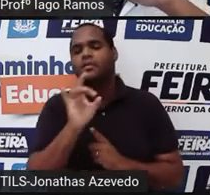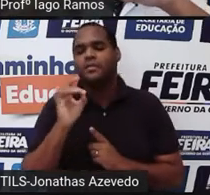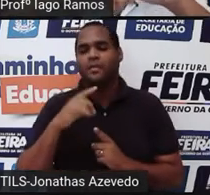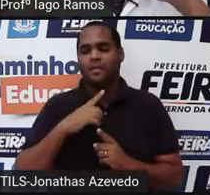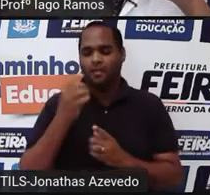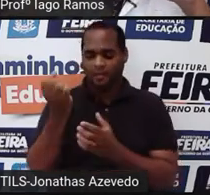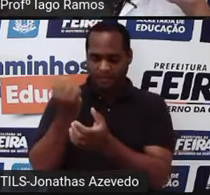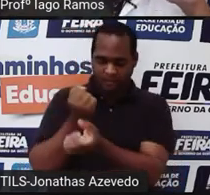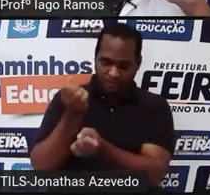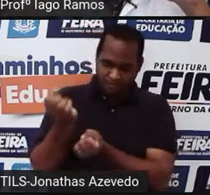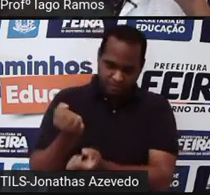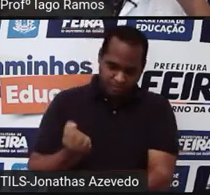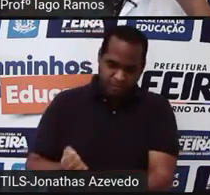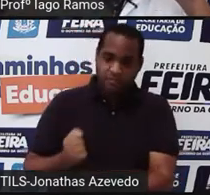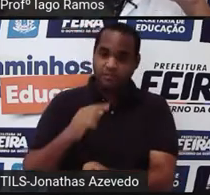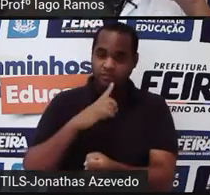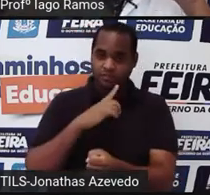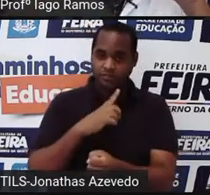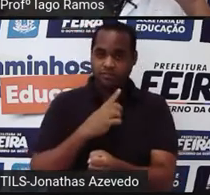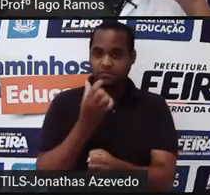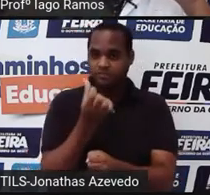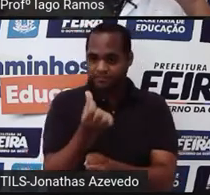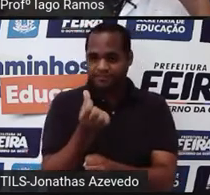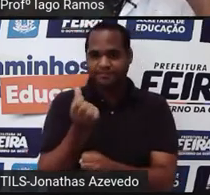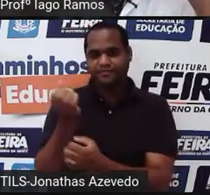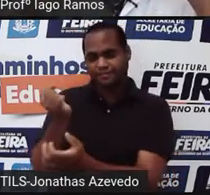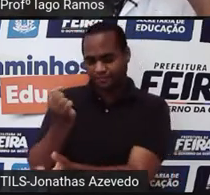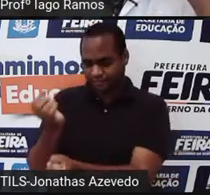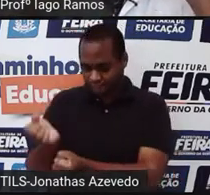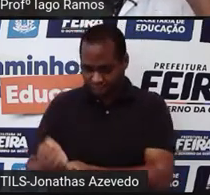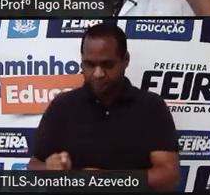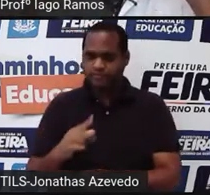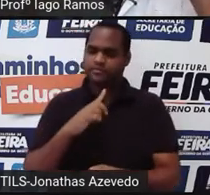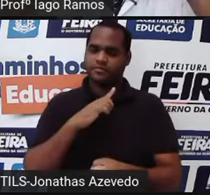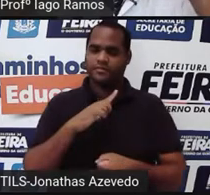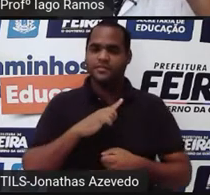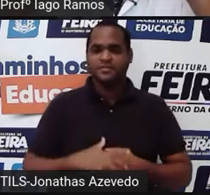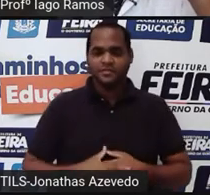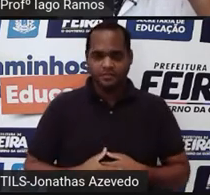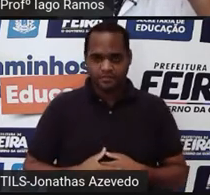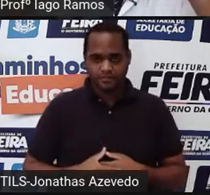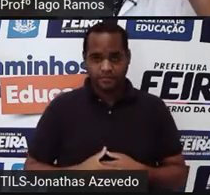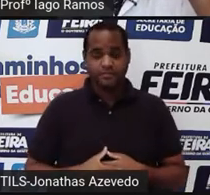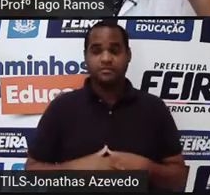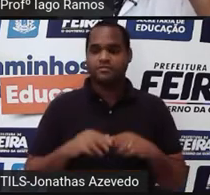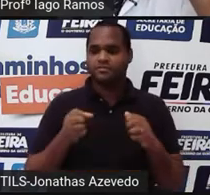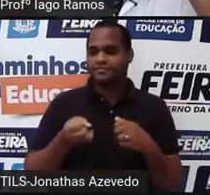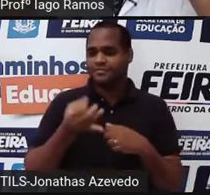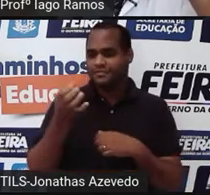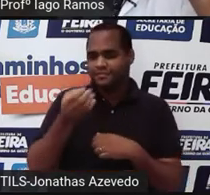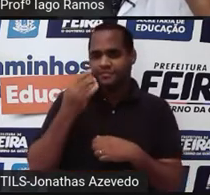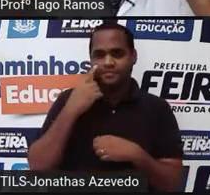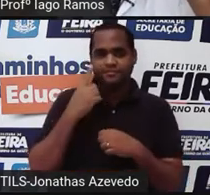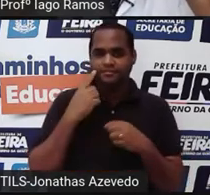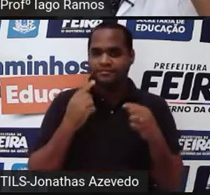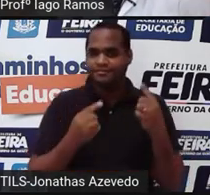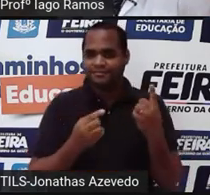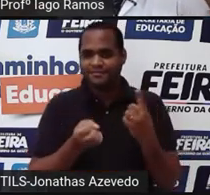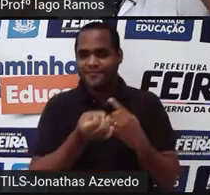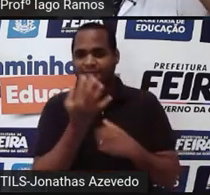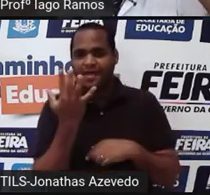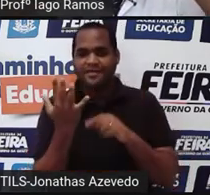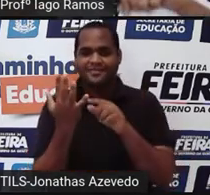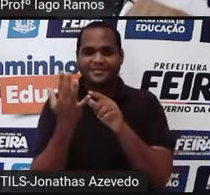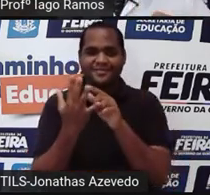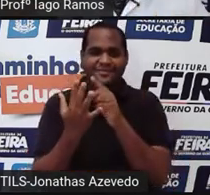gavetas tem seis pastas. Então, supondo aqui que os meus dedos representam as gavetas,